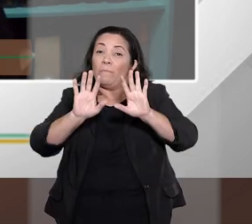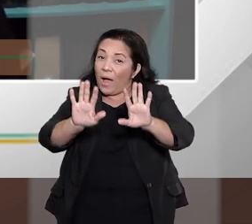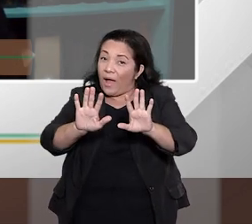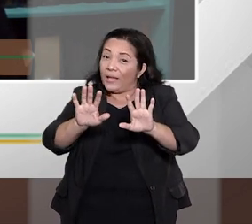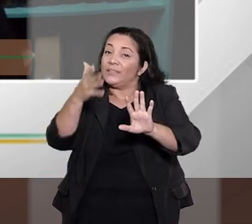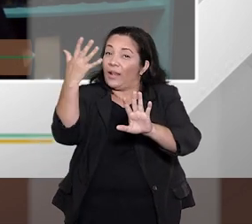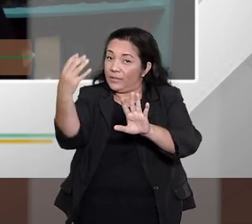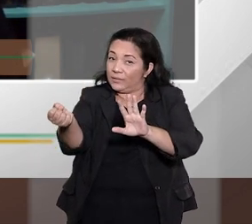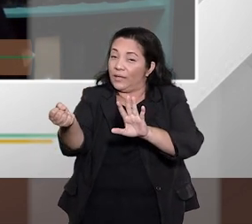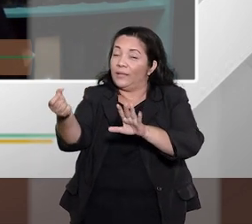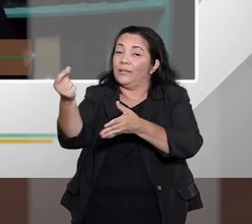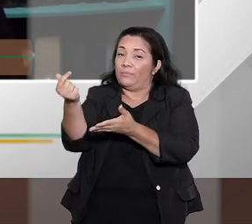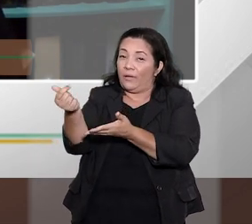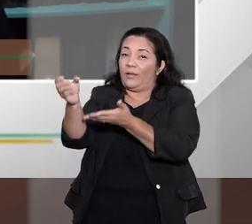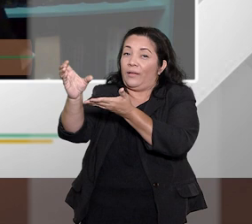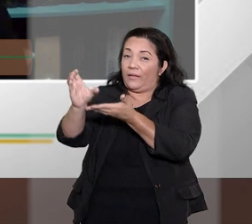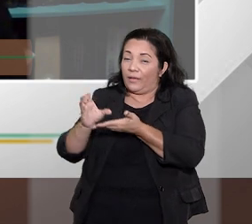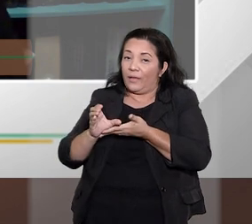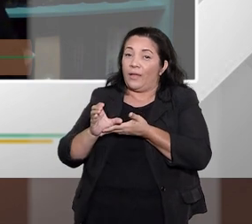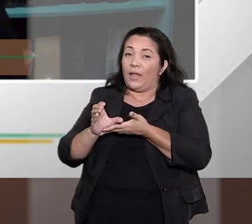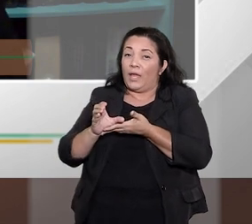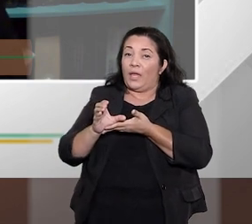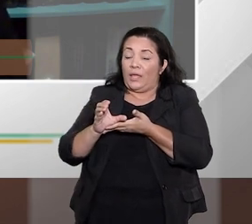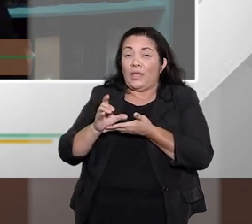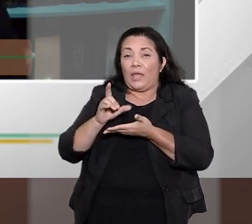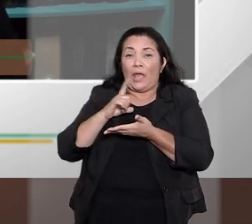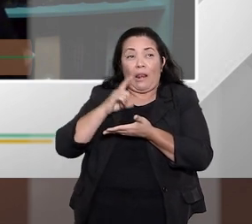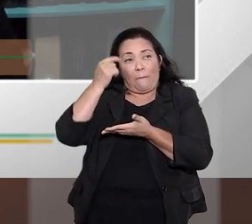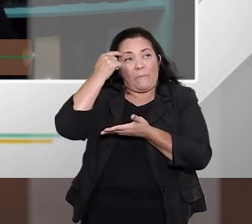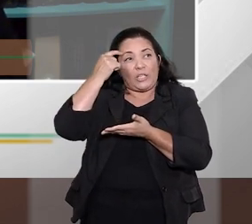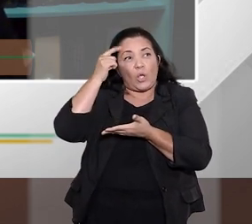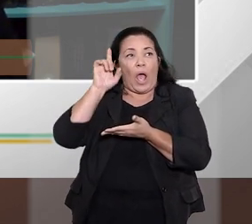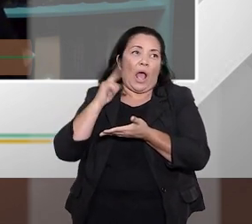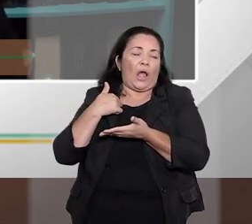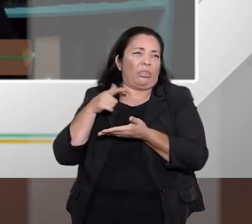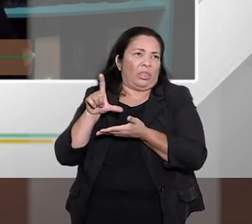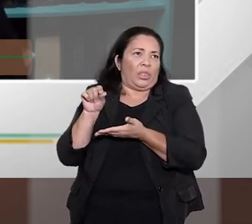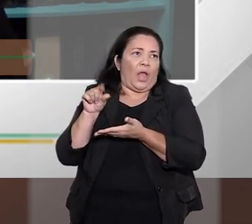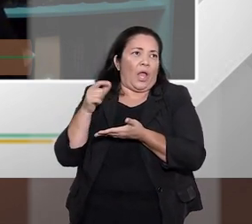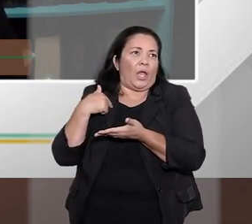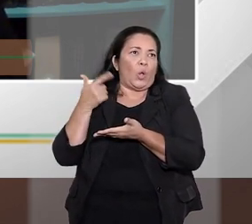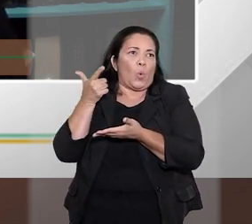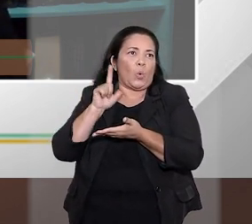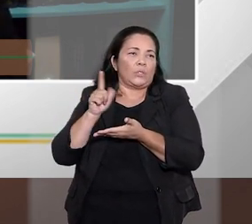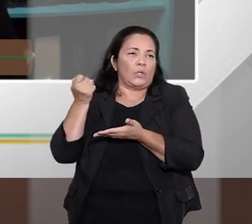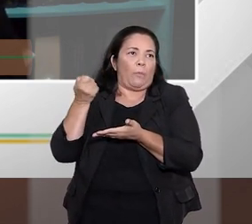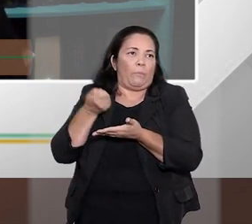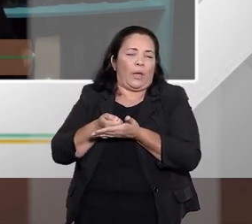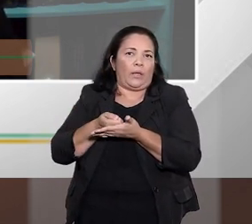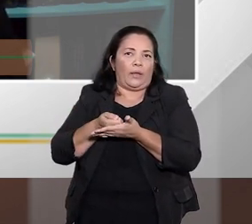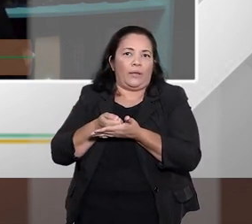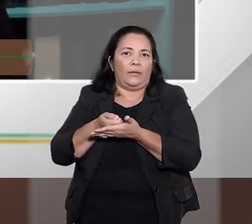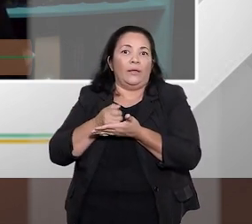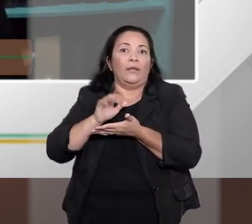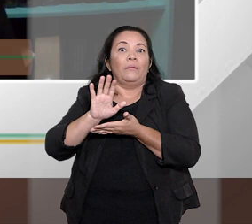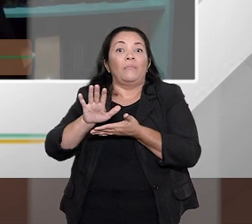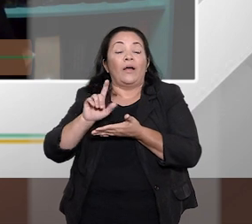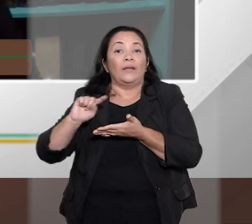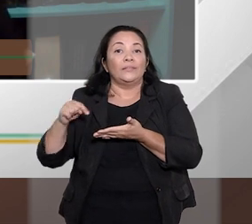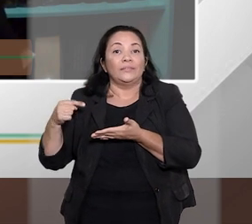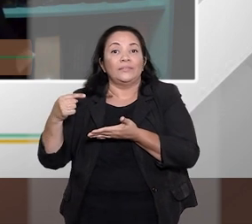necessidade, e obteve quando tinha condições normais de pagamento, mas ocorre o que se